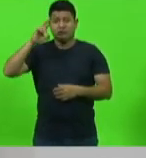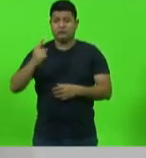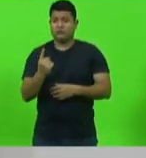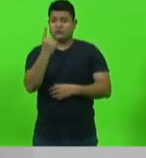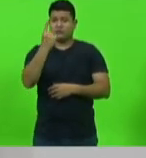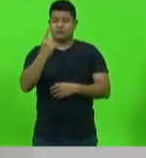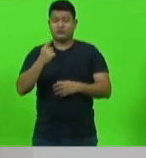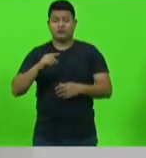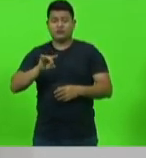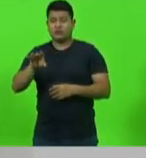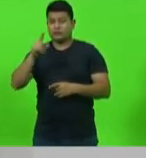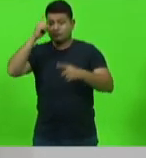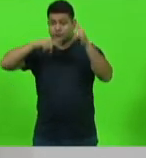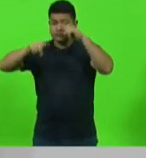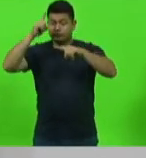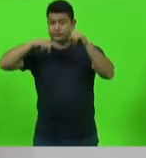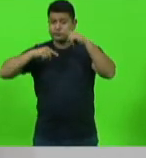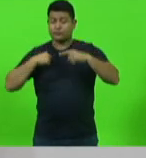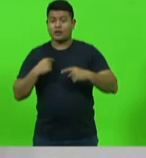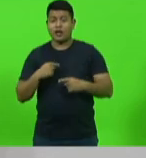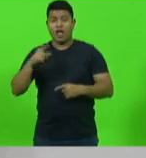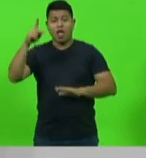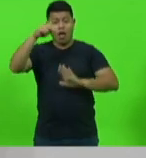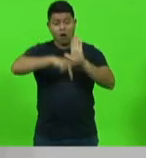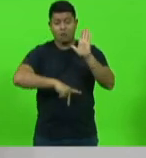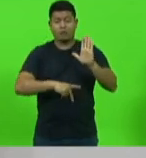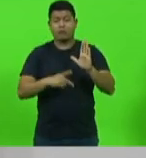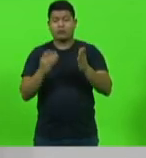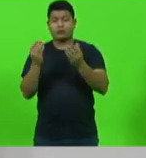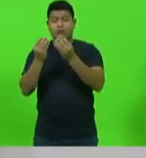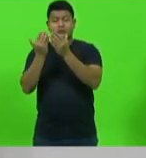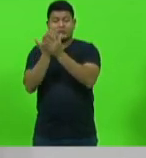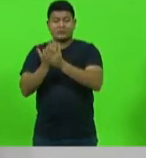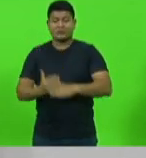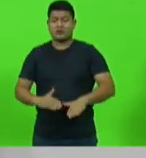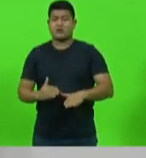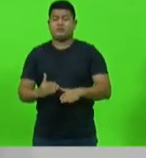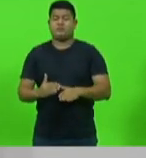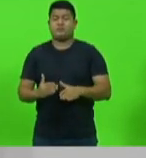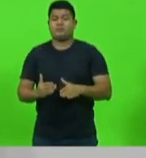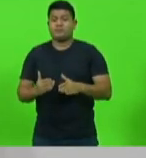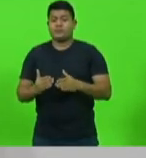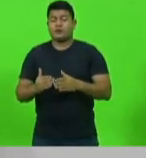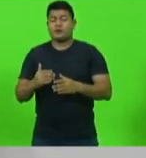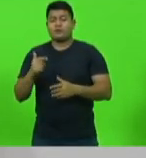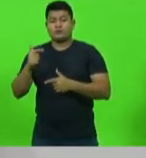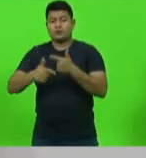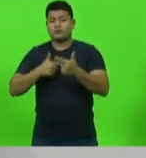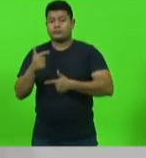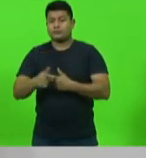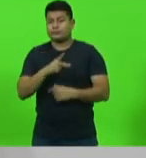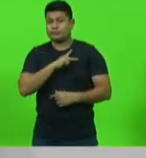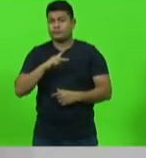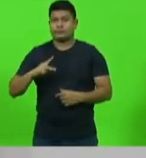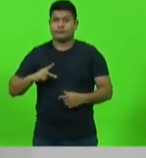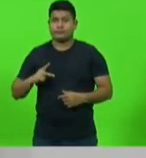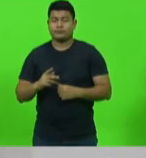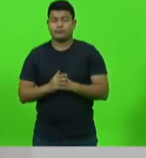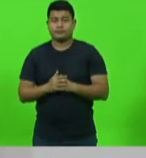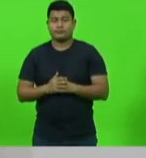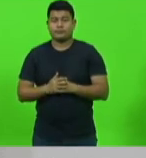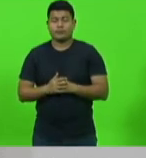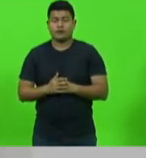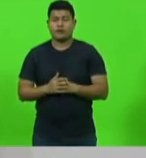mais um projeto de destruição dos serviços públicos e a mercadorização dos direitos sociais, deputado Sareta, como a